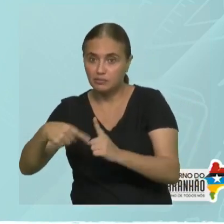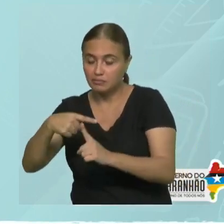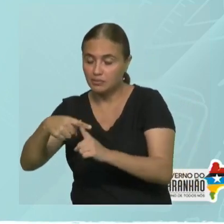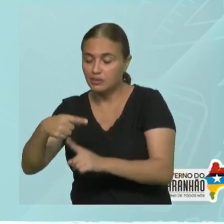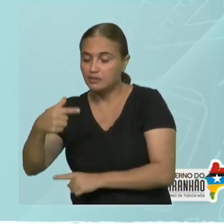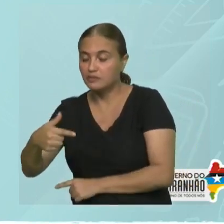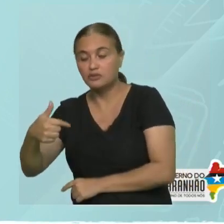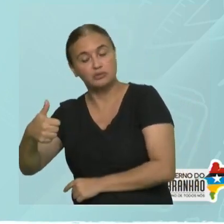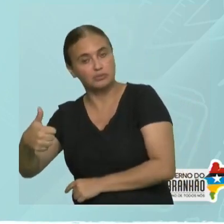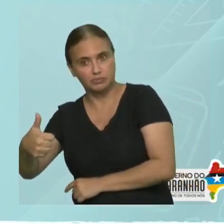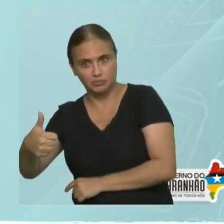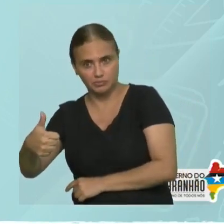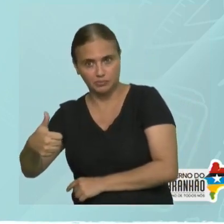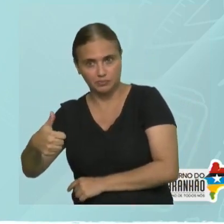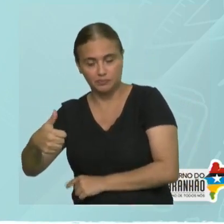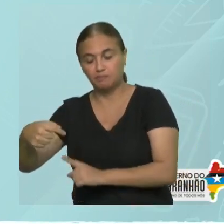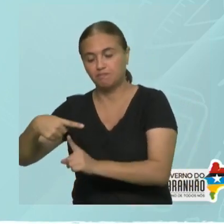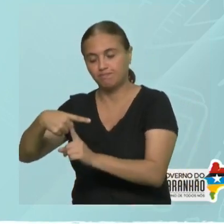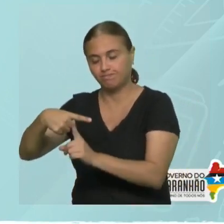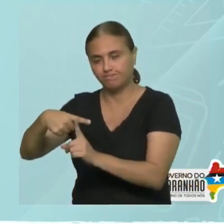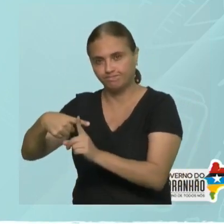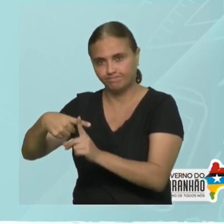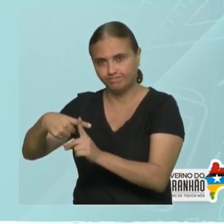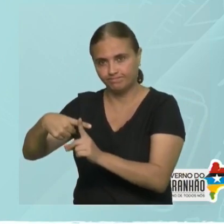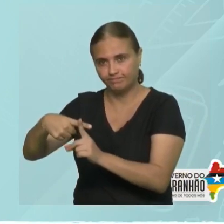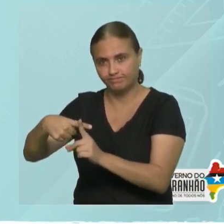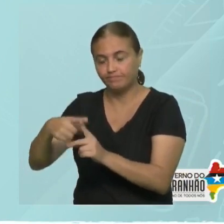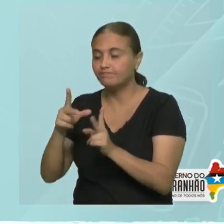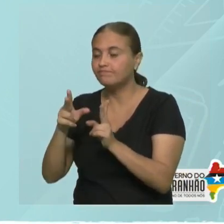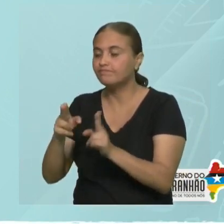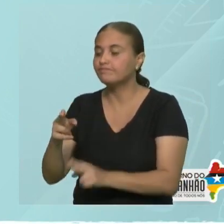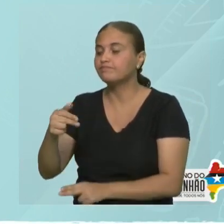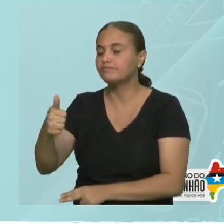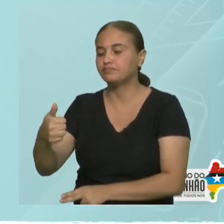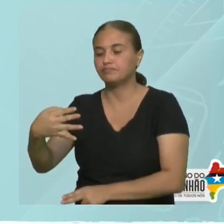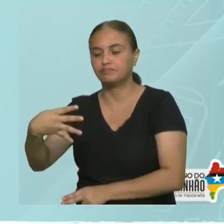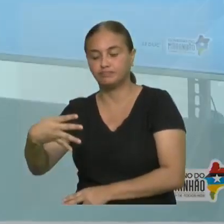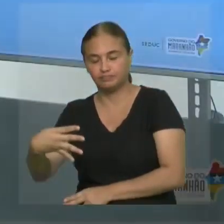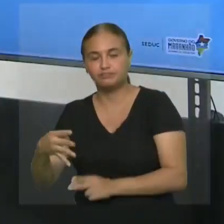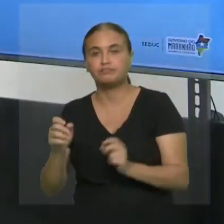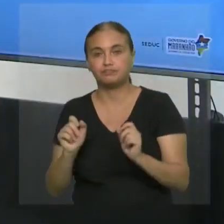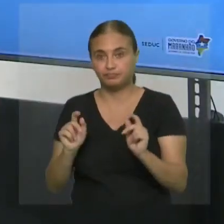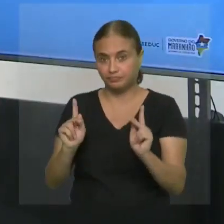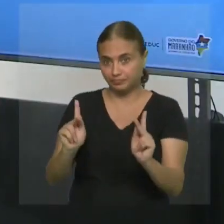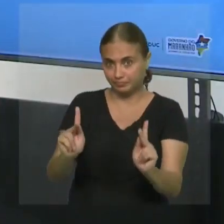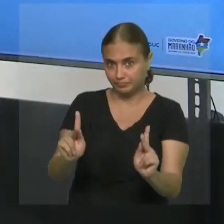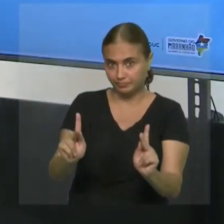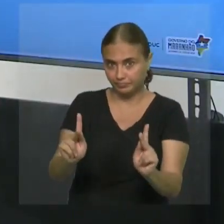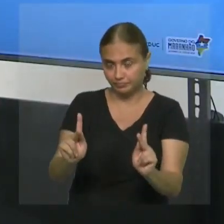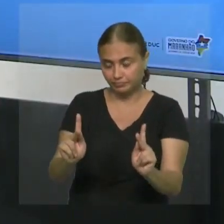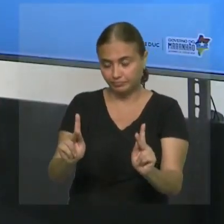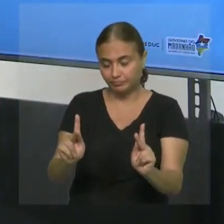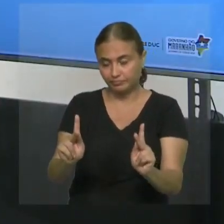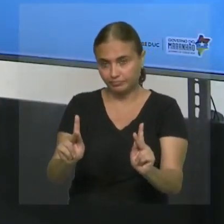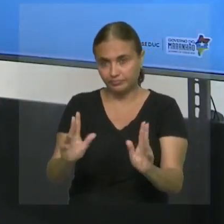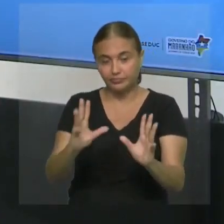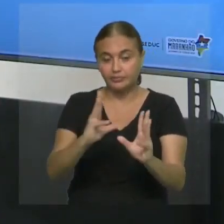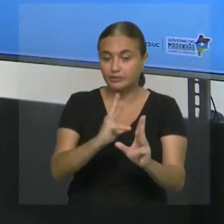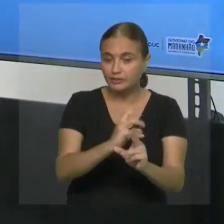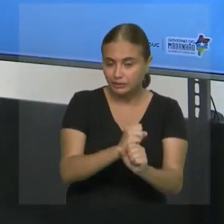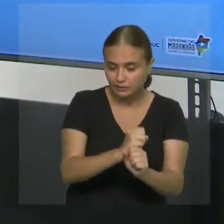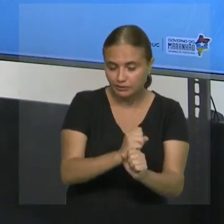Pega o sinal do maior. Positivo. 21 menos 7, 14. Tranquilo? Então, essa é a adição. É a